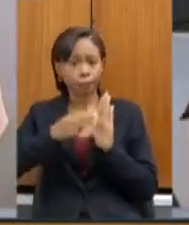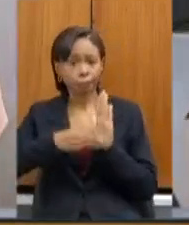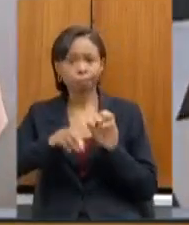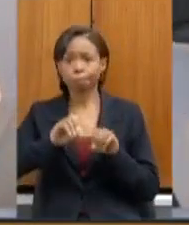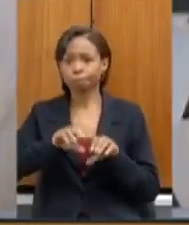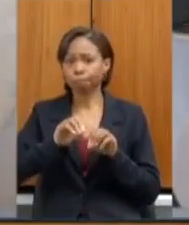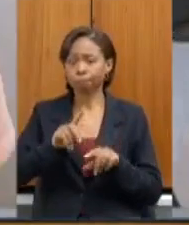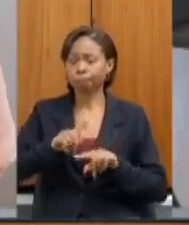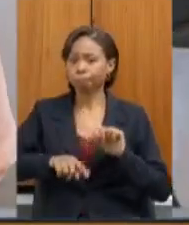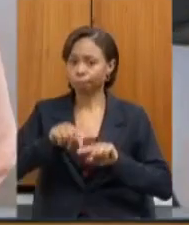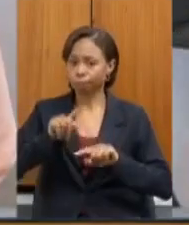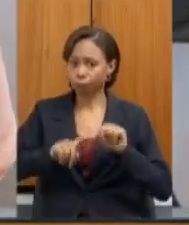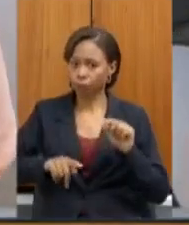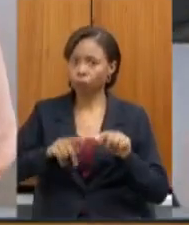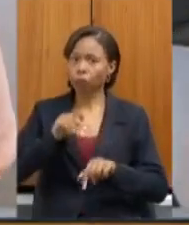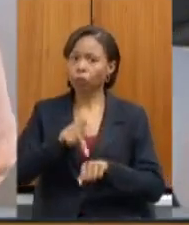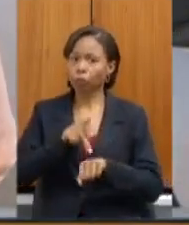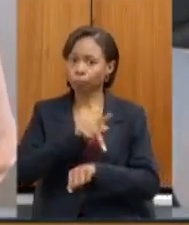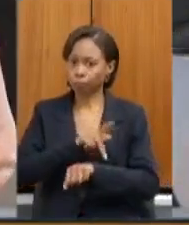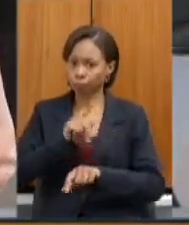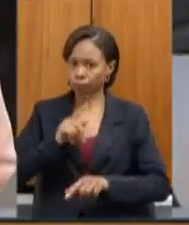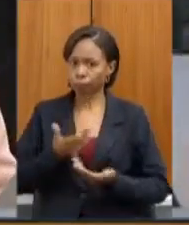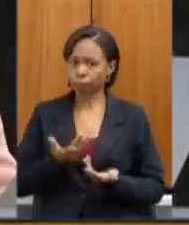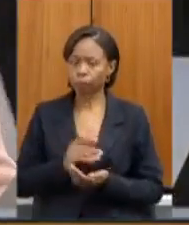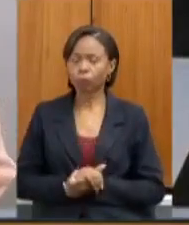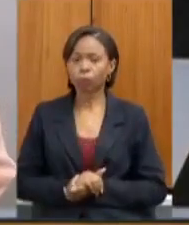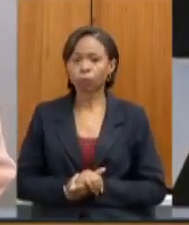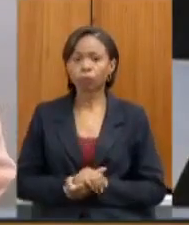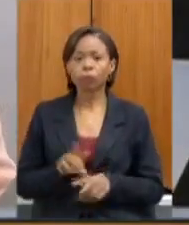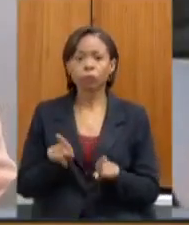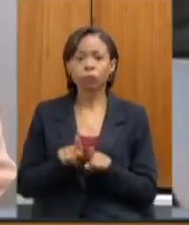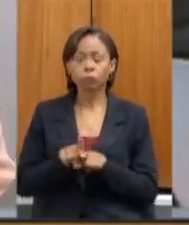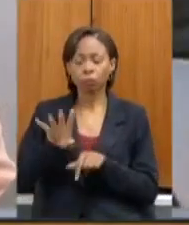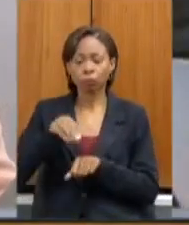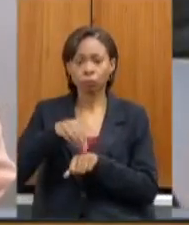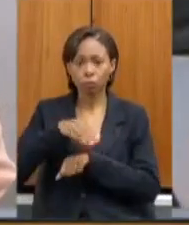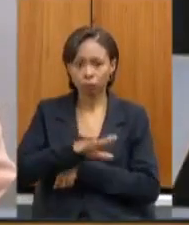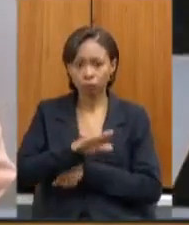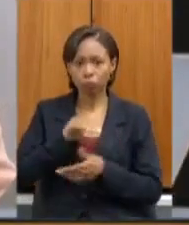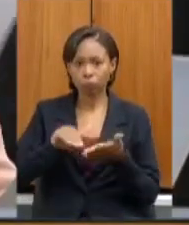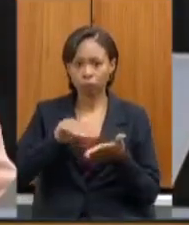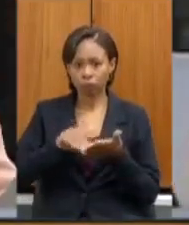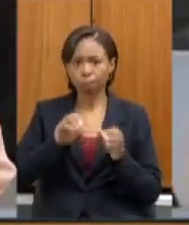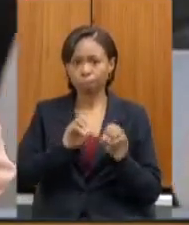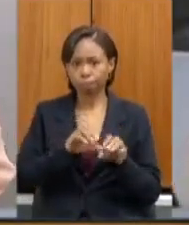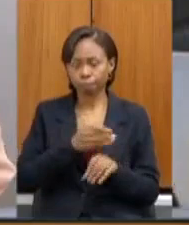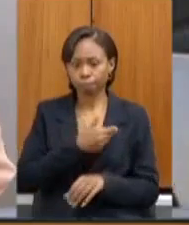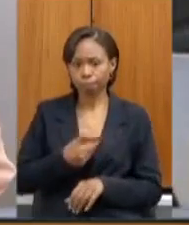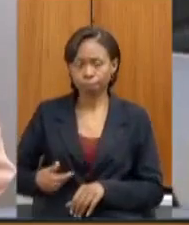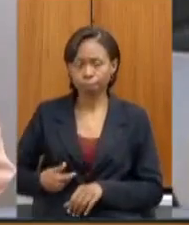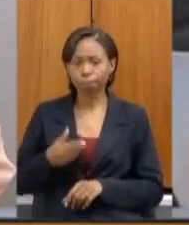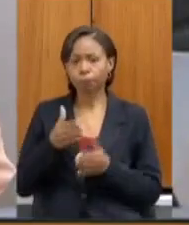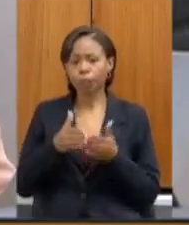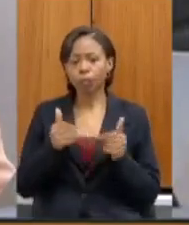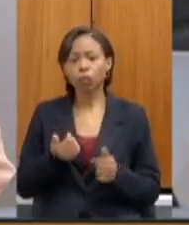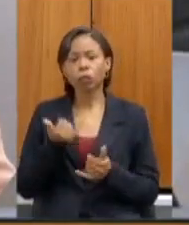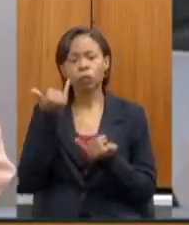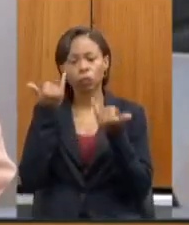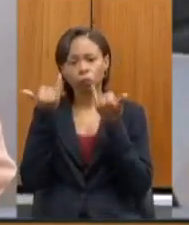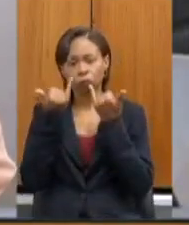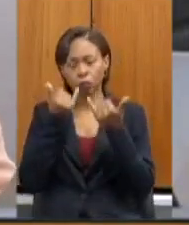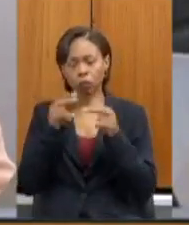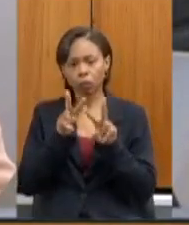e o material didático pedagógico que seja encaminhado à Secretaria de Estado da Educação um pedido de informações